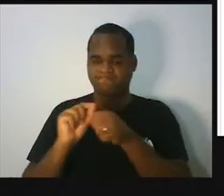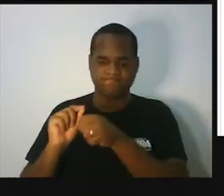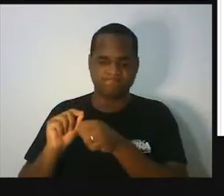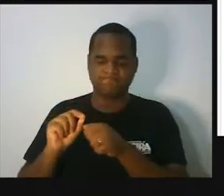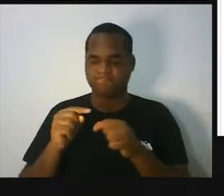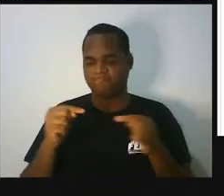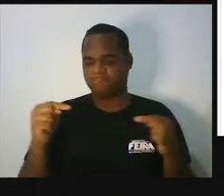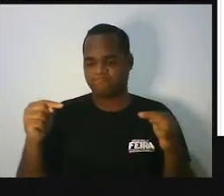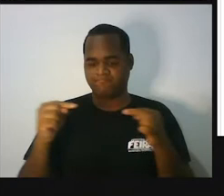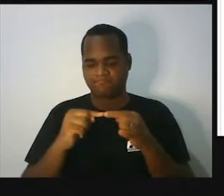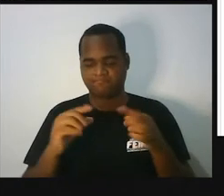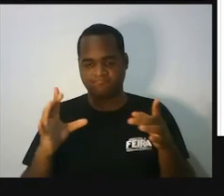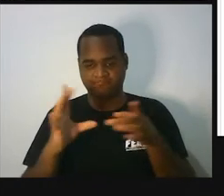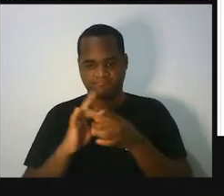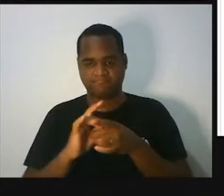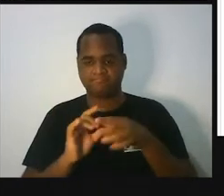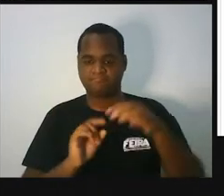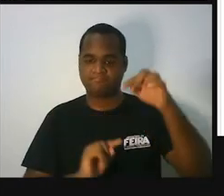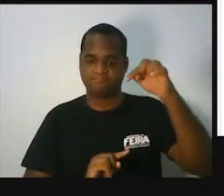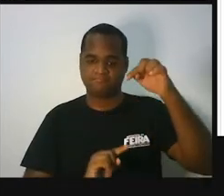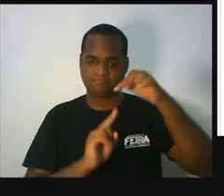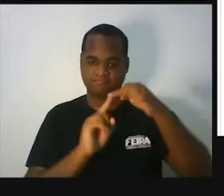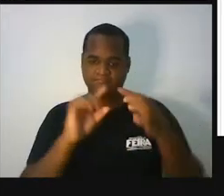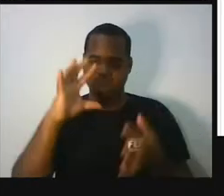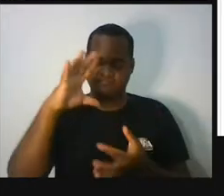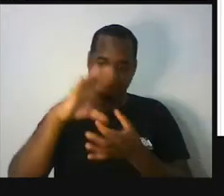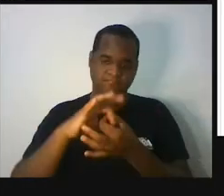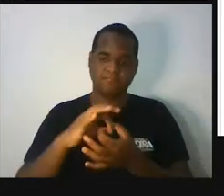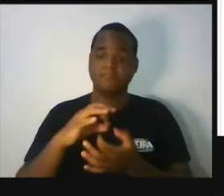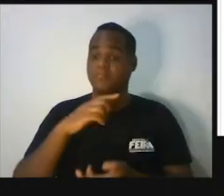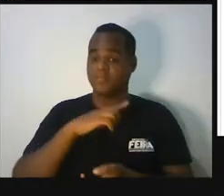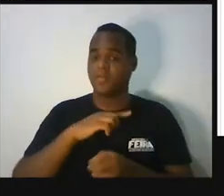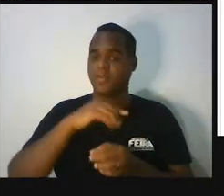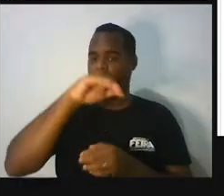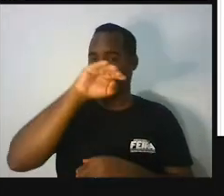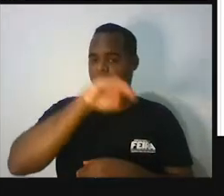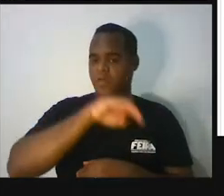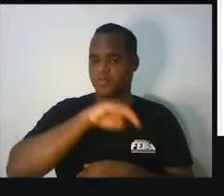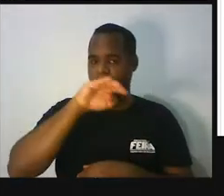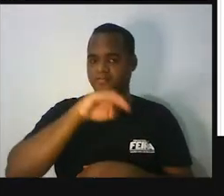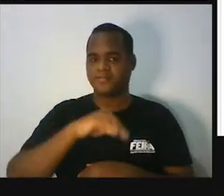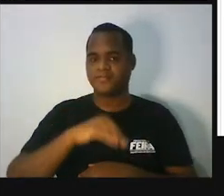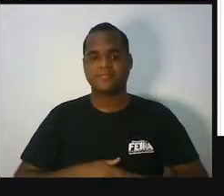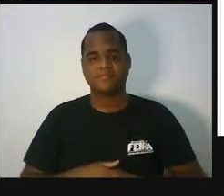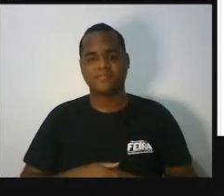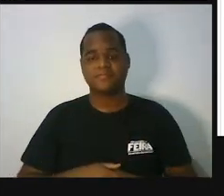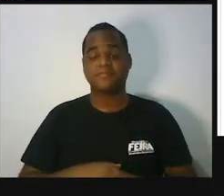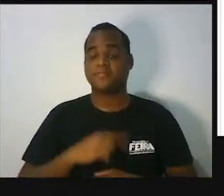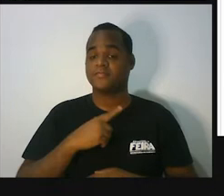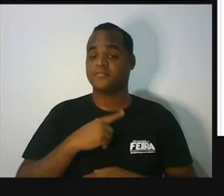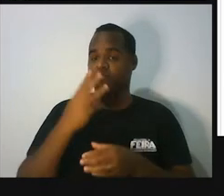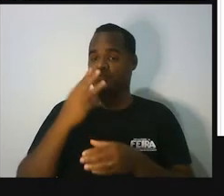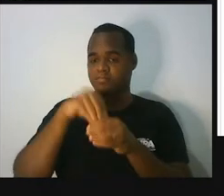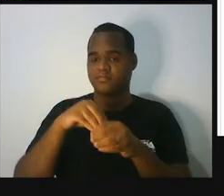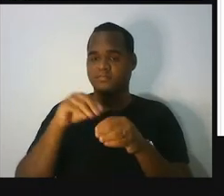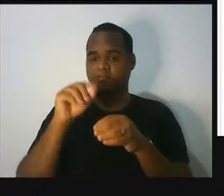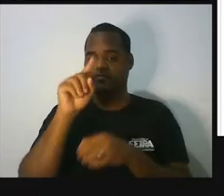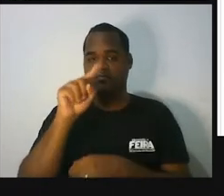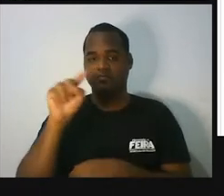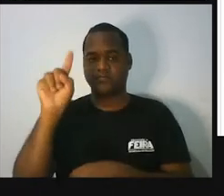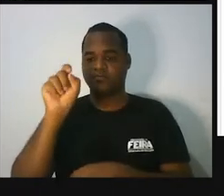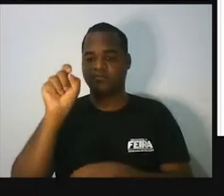pontos, a gente tem os lados e dentro do triângulo a gente tem três ângulos, triângulos,